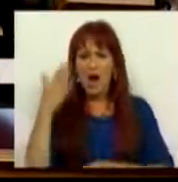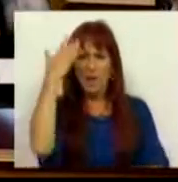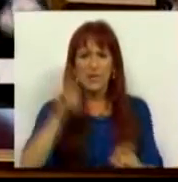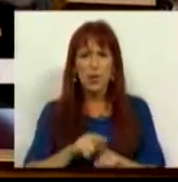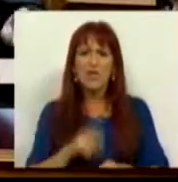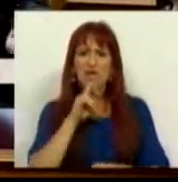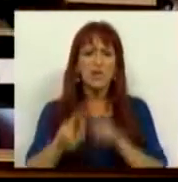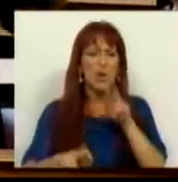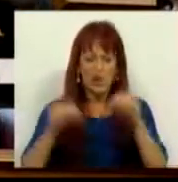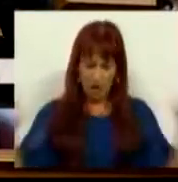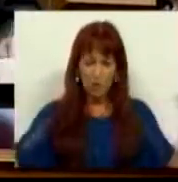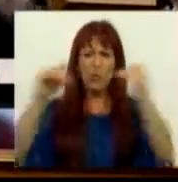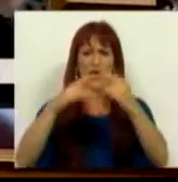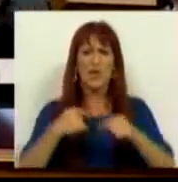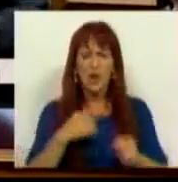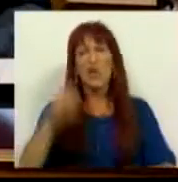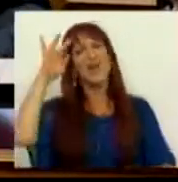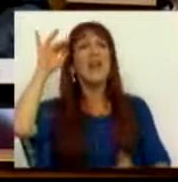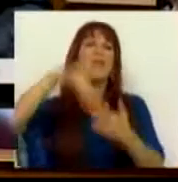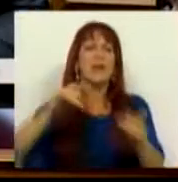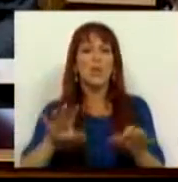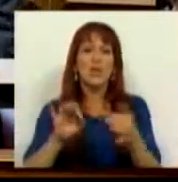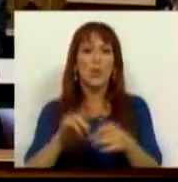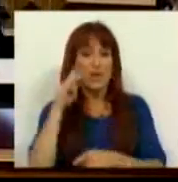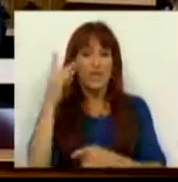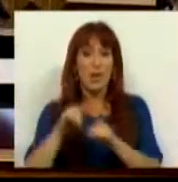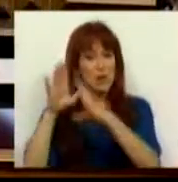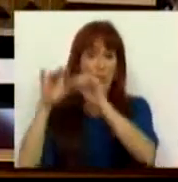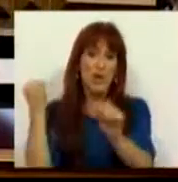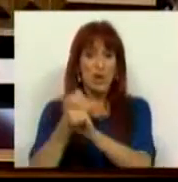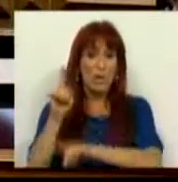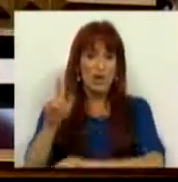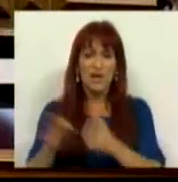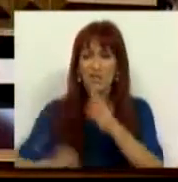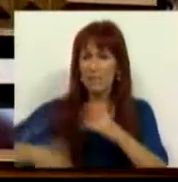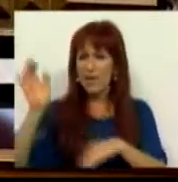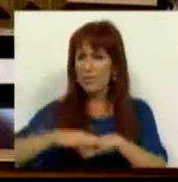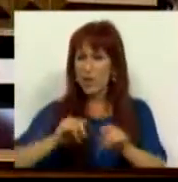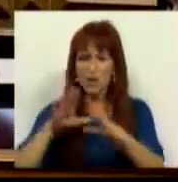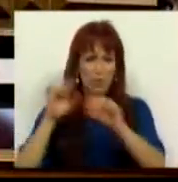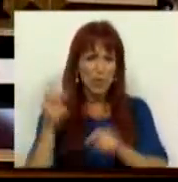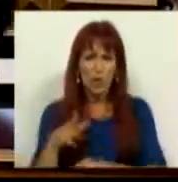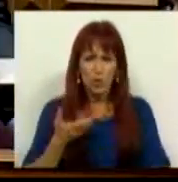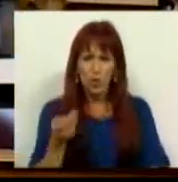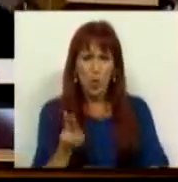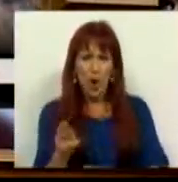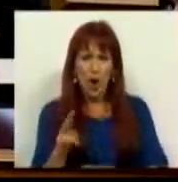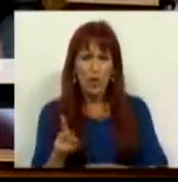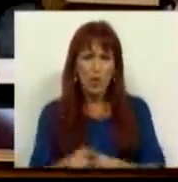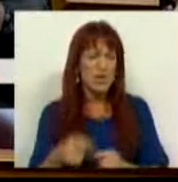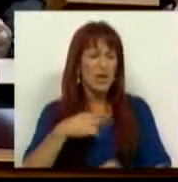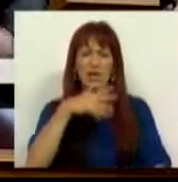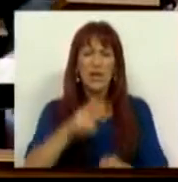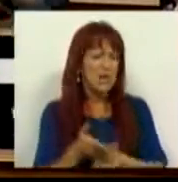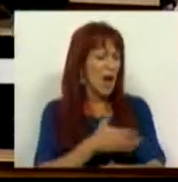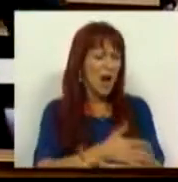capacidade de ter uma resposta à altura e estamos a improvisar quando se verificou que o modelo não funcionava. E finalmente, relativamente ao modelo dual, não repetiria o que aqui já